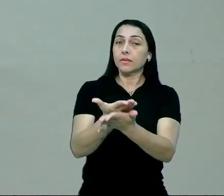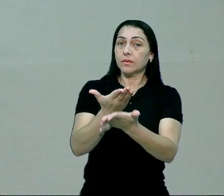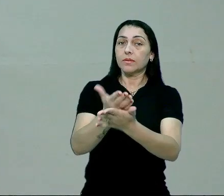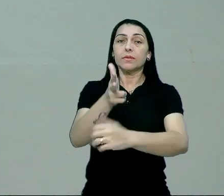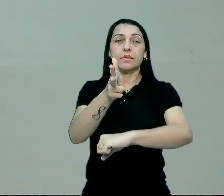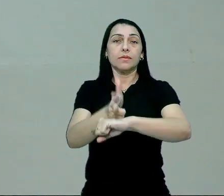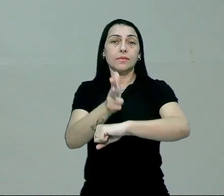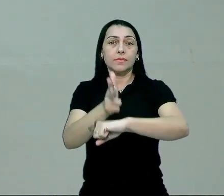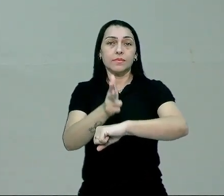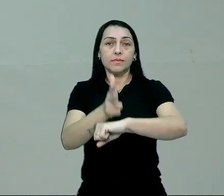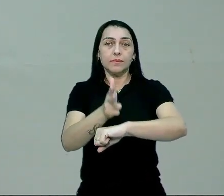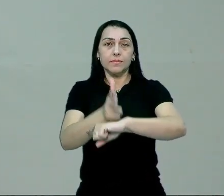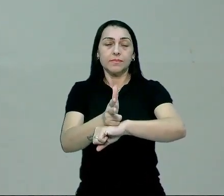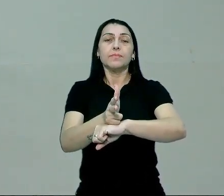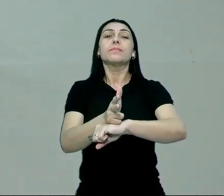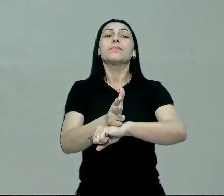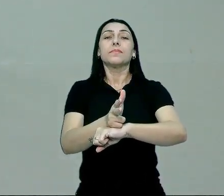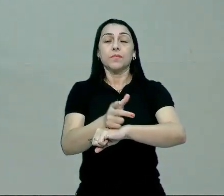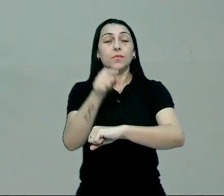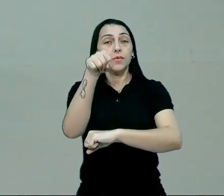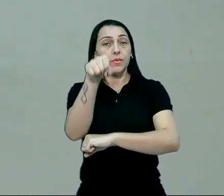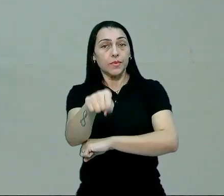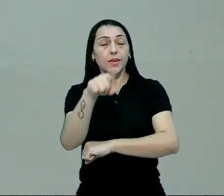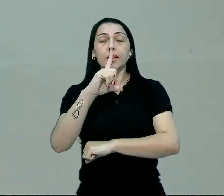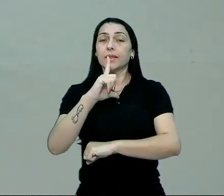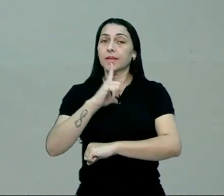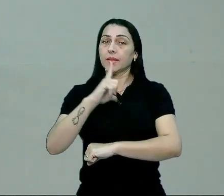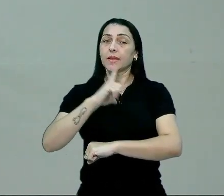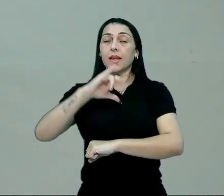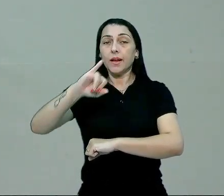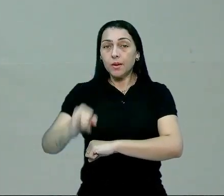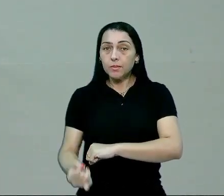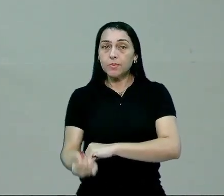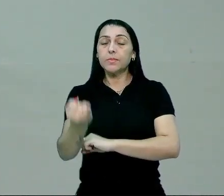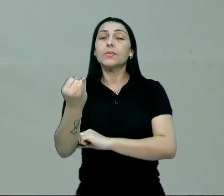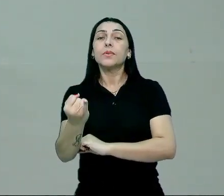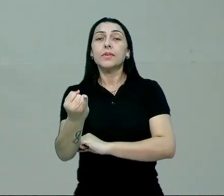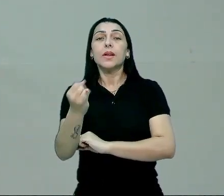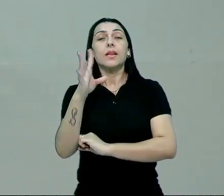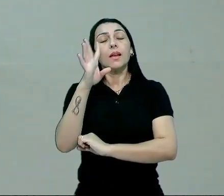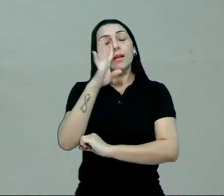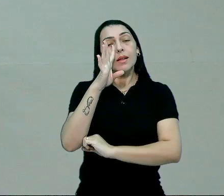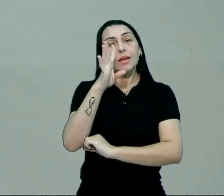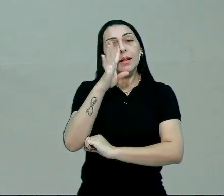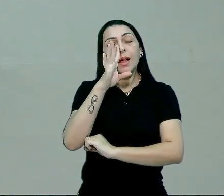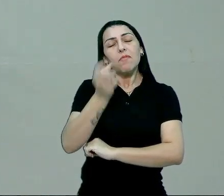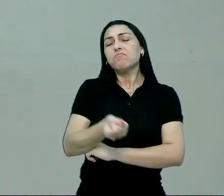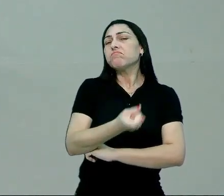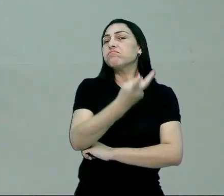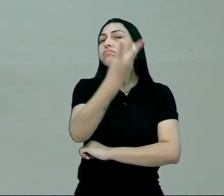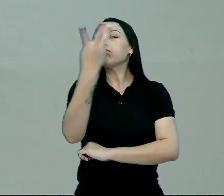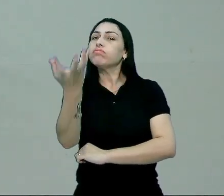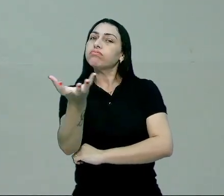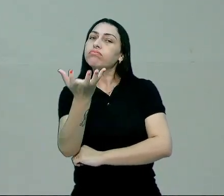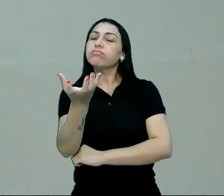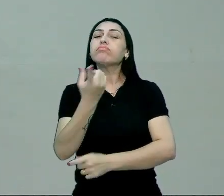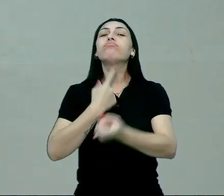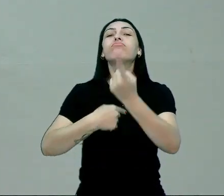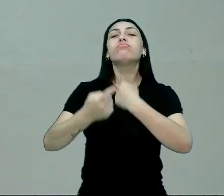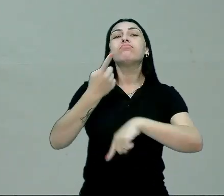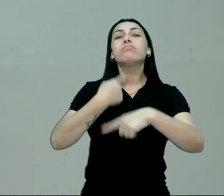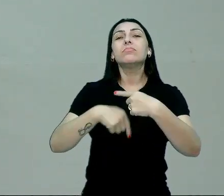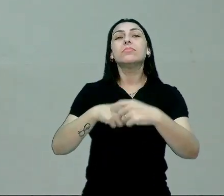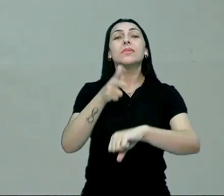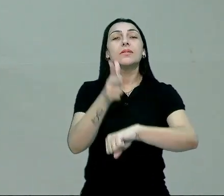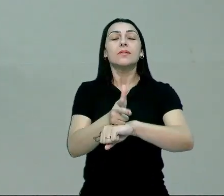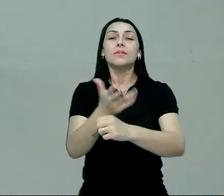final desta aula, em que você tem a oportunidade de assistir quantas vezes quiser